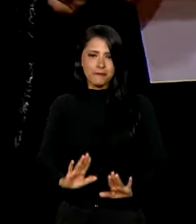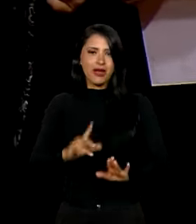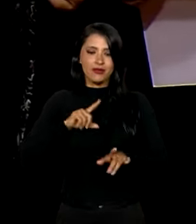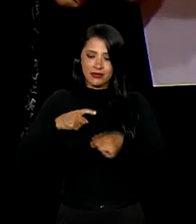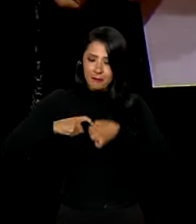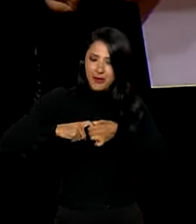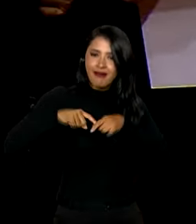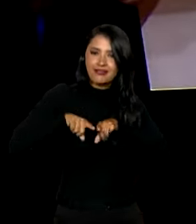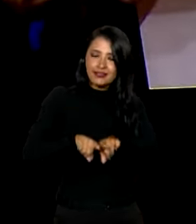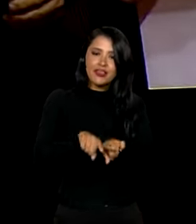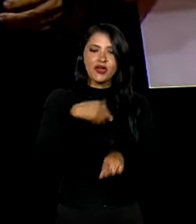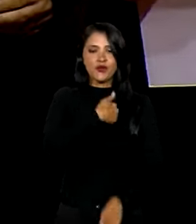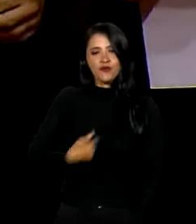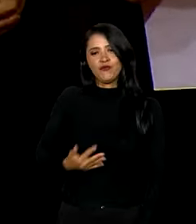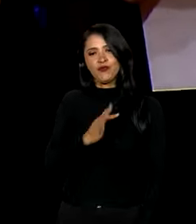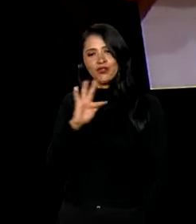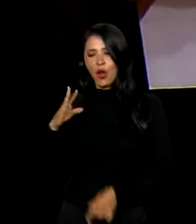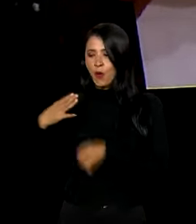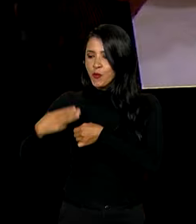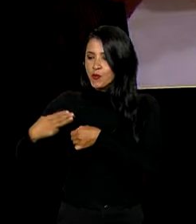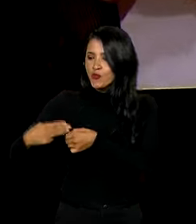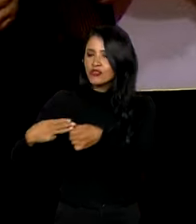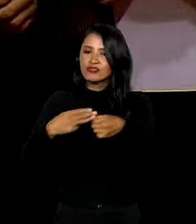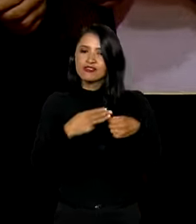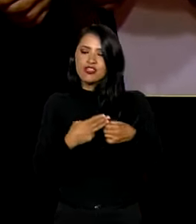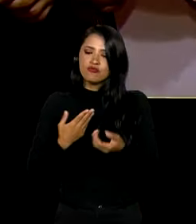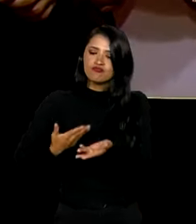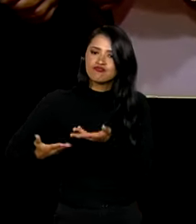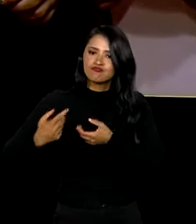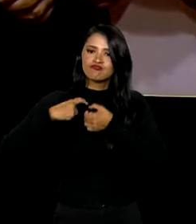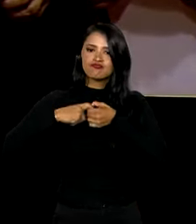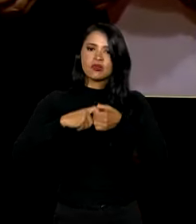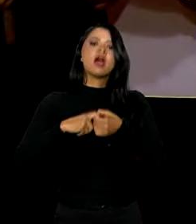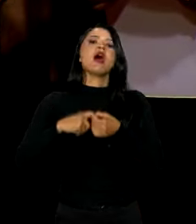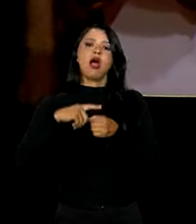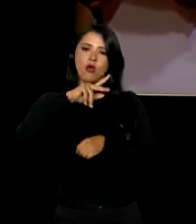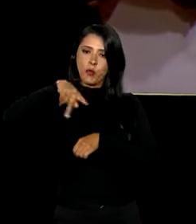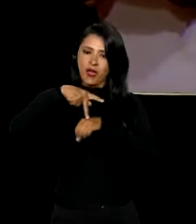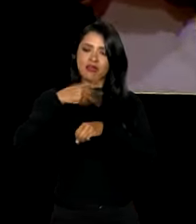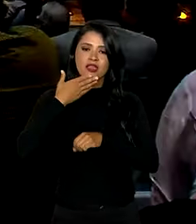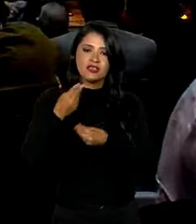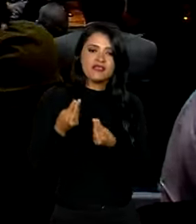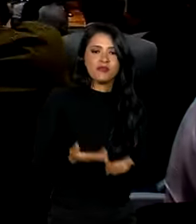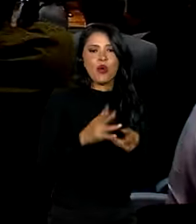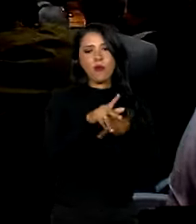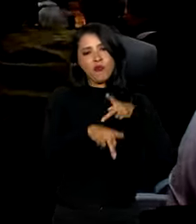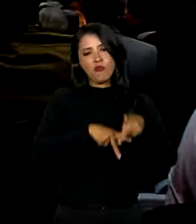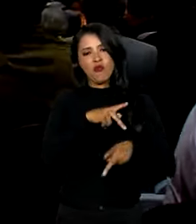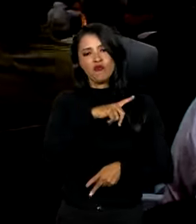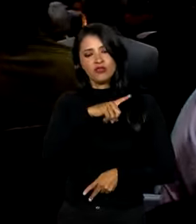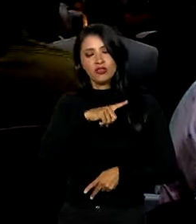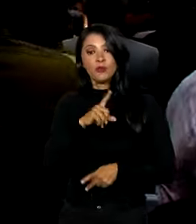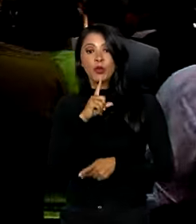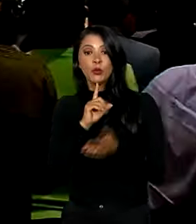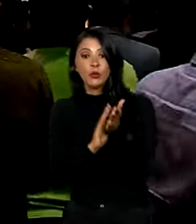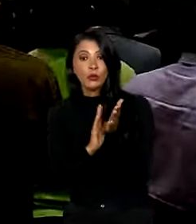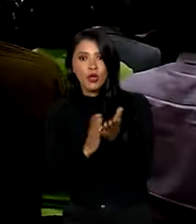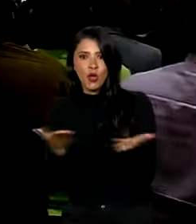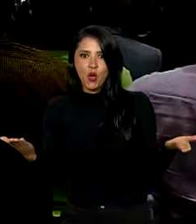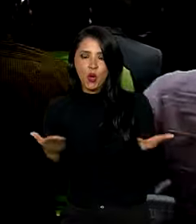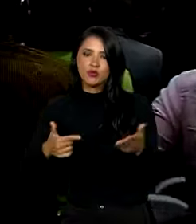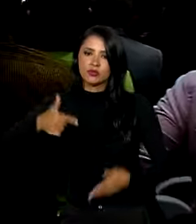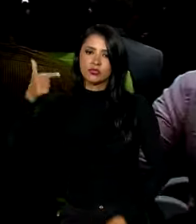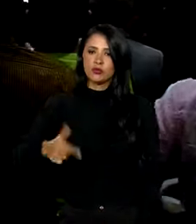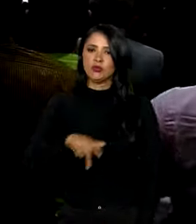parceria, governo federal, os municípios, nós vamos devolver o país ao nosso querido povo. O aniversariante do dia, o vice